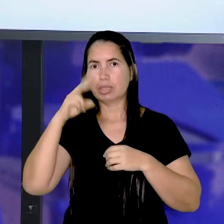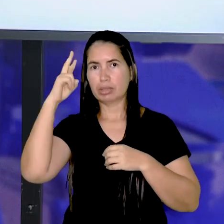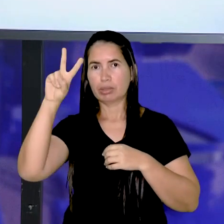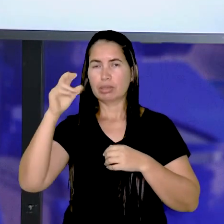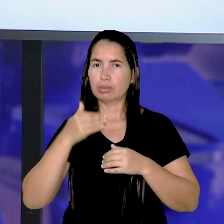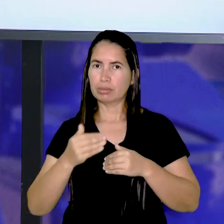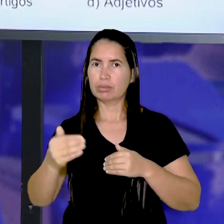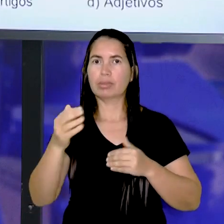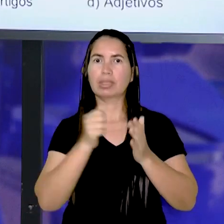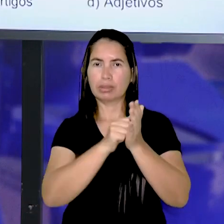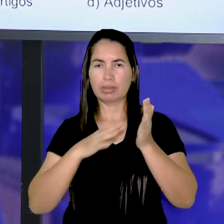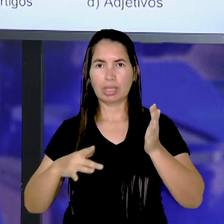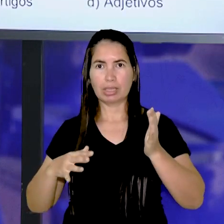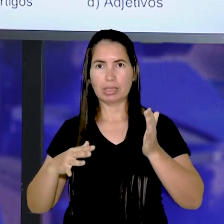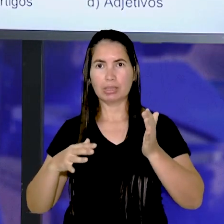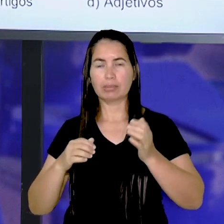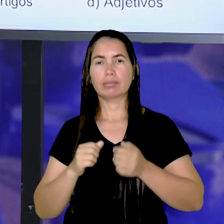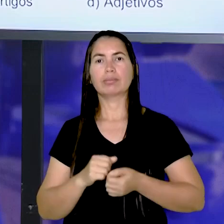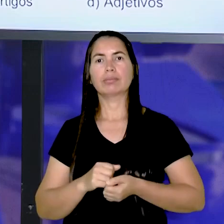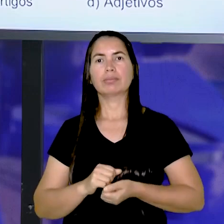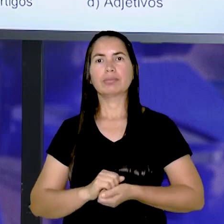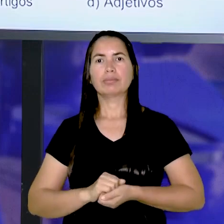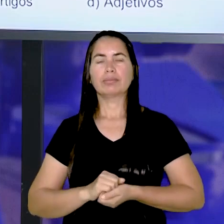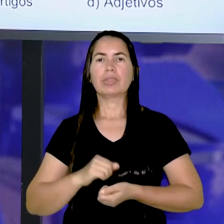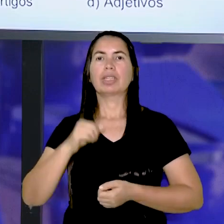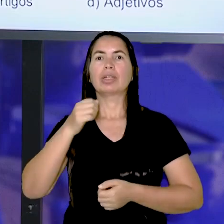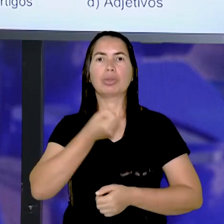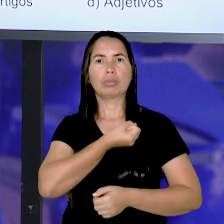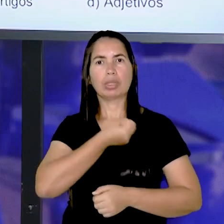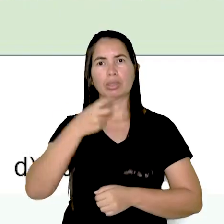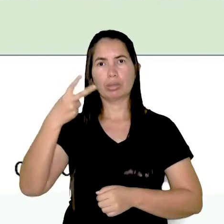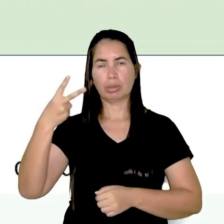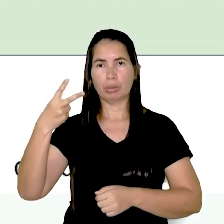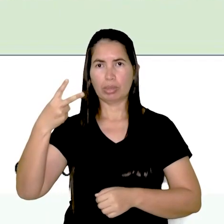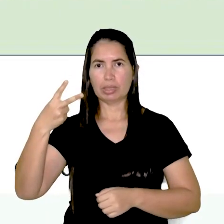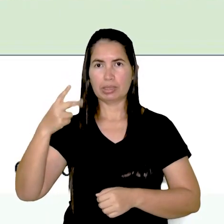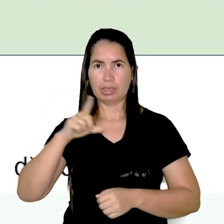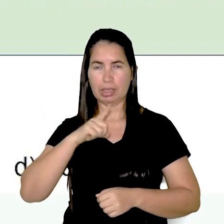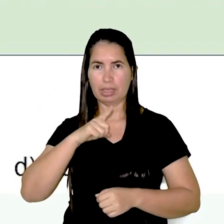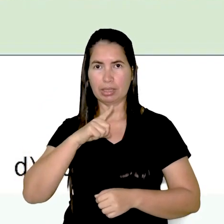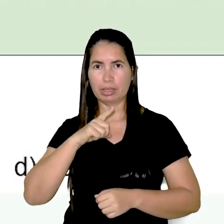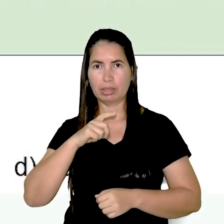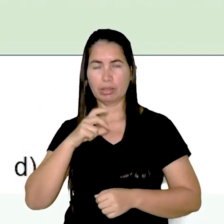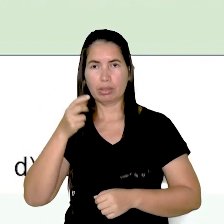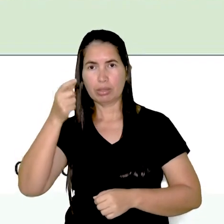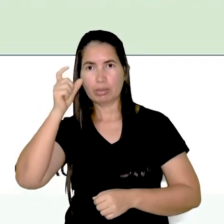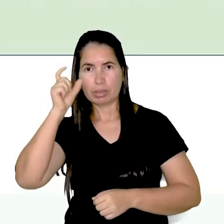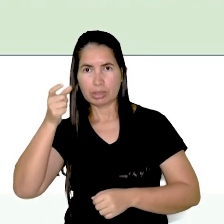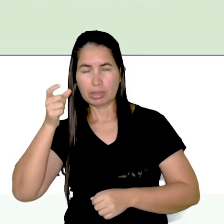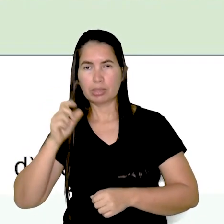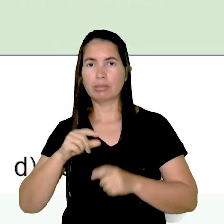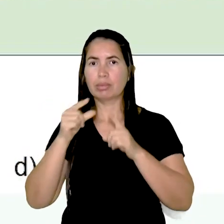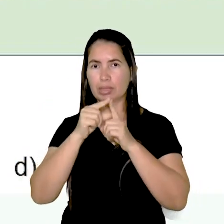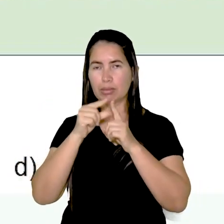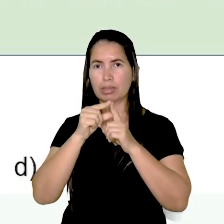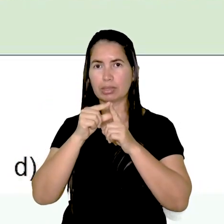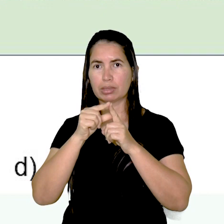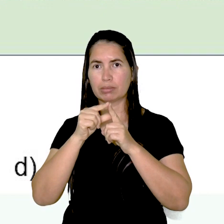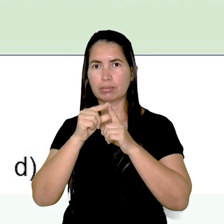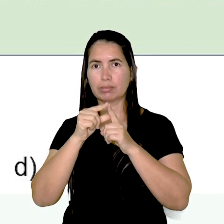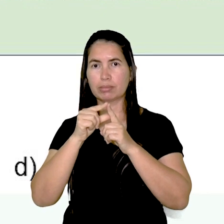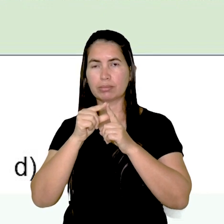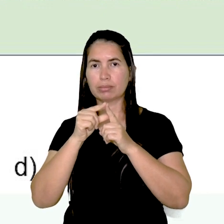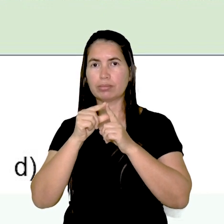com nossa atividade, hein? No quesito número dois, tem. Observe as palavras em destaque e responda.